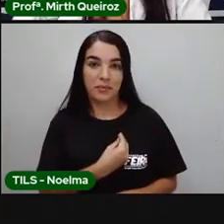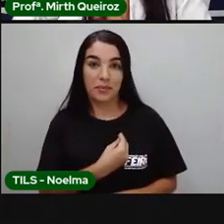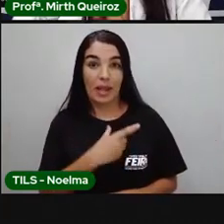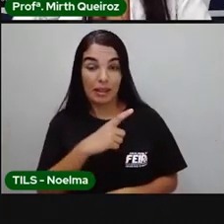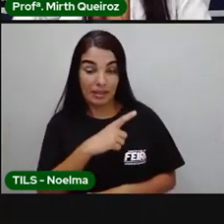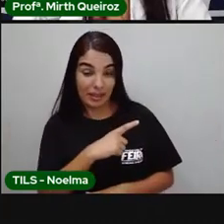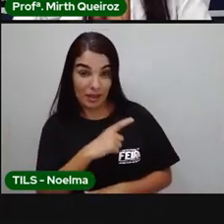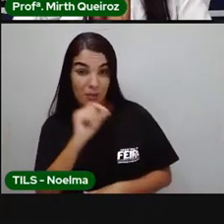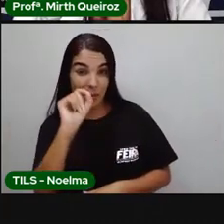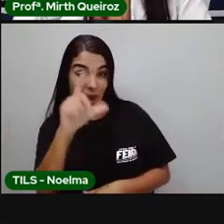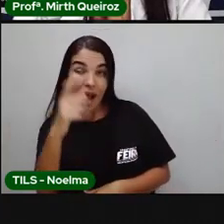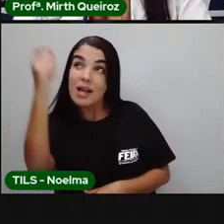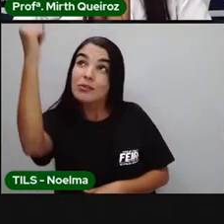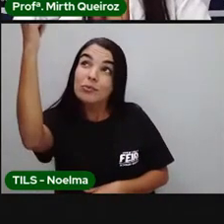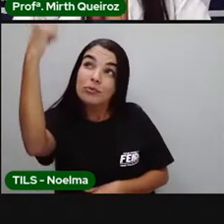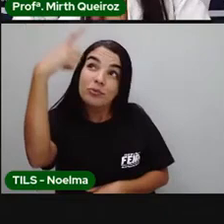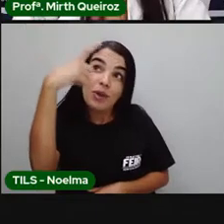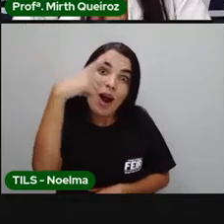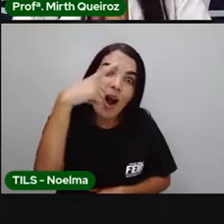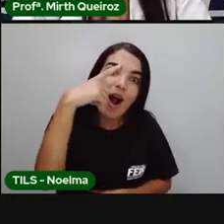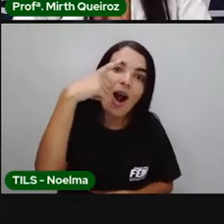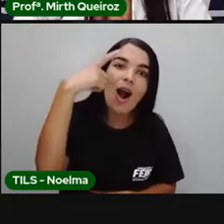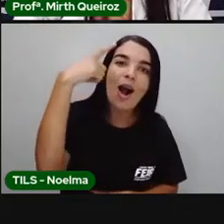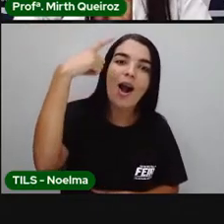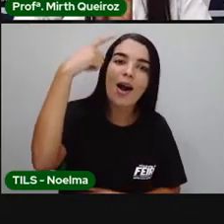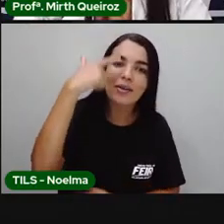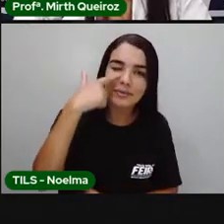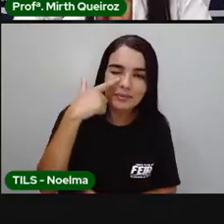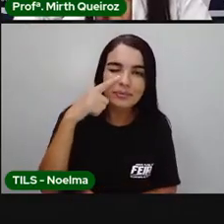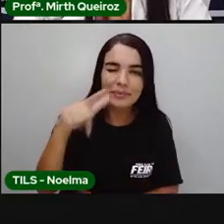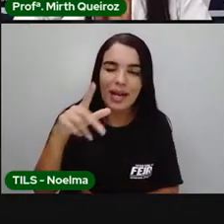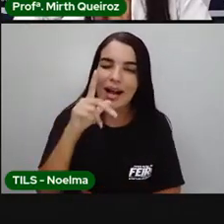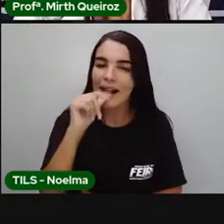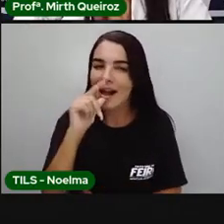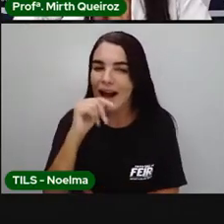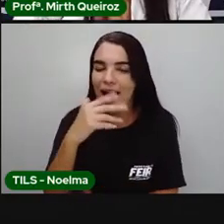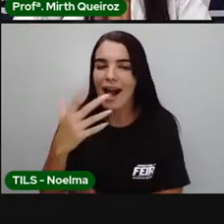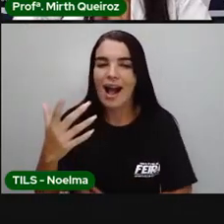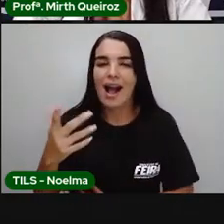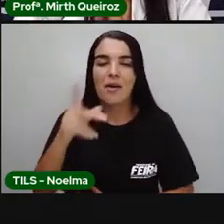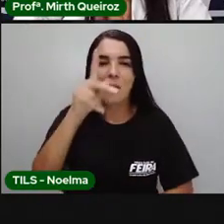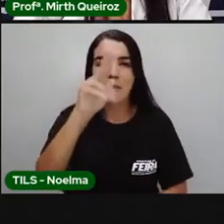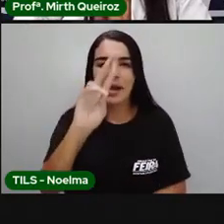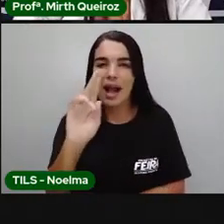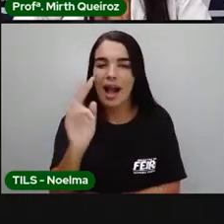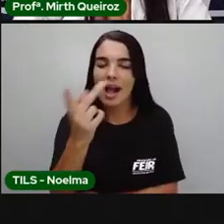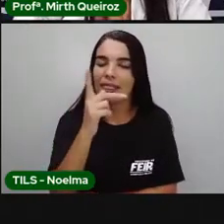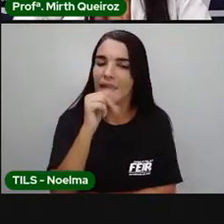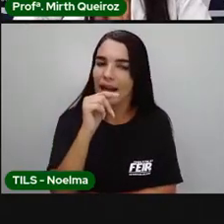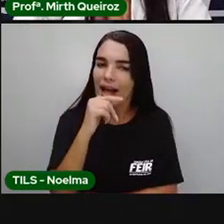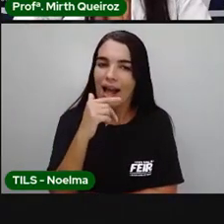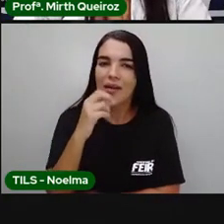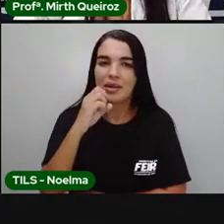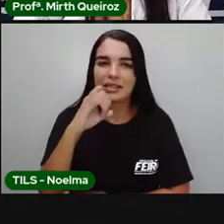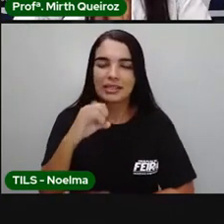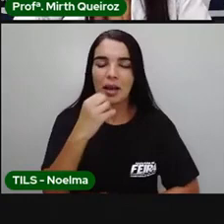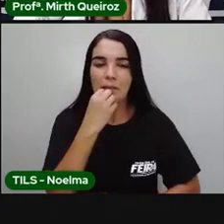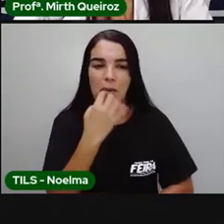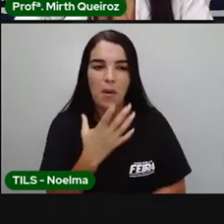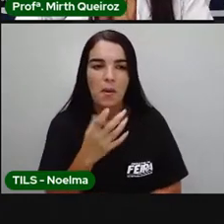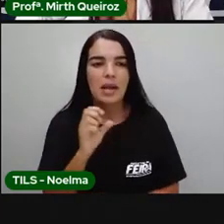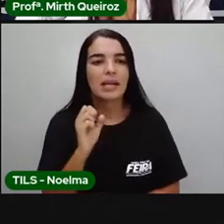a luminosidade do ambiente, a temperatura, a salinidade da água, né? O pH da água, tudo isso aí representa